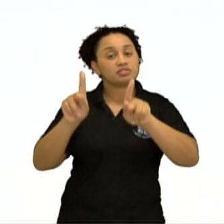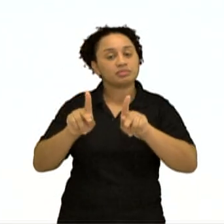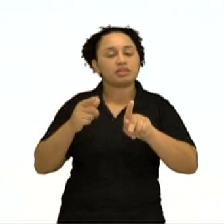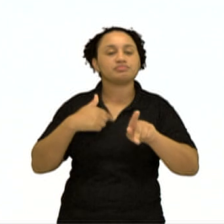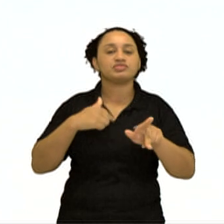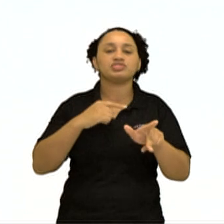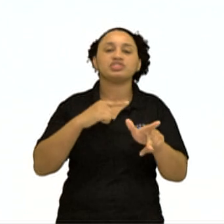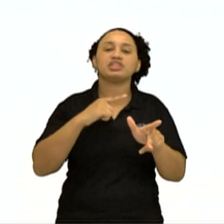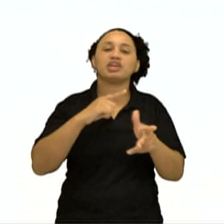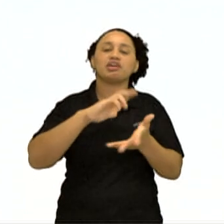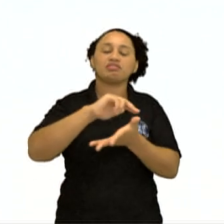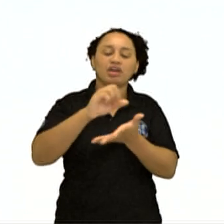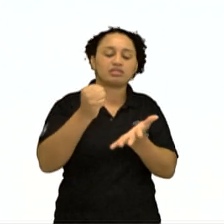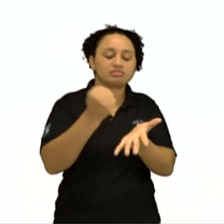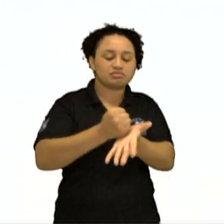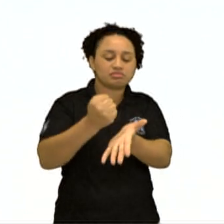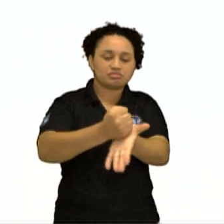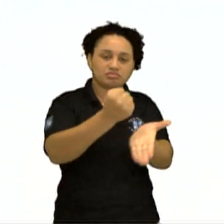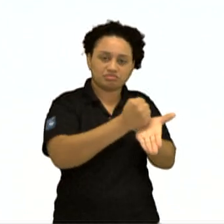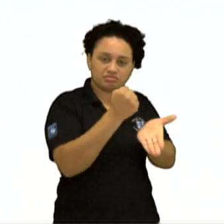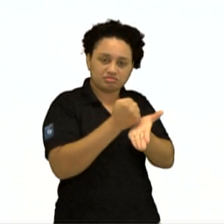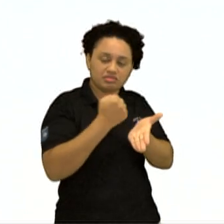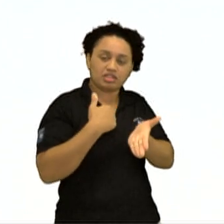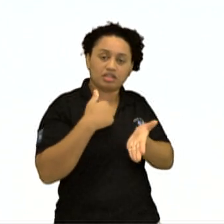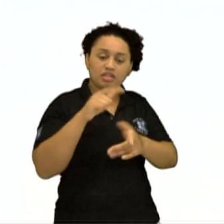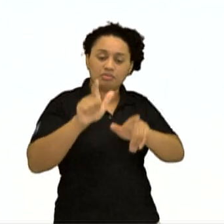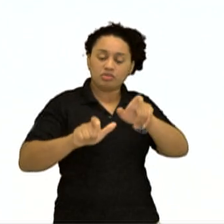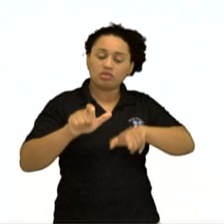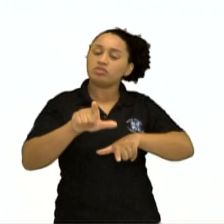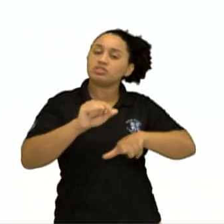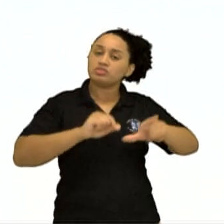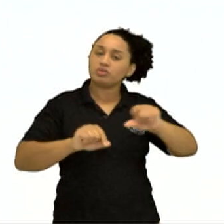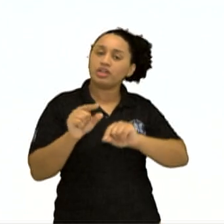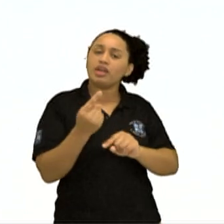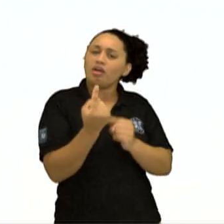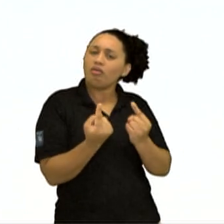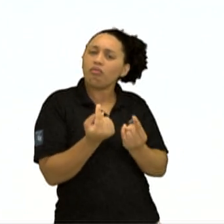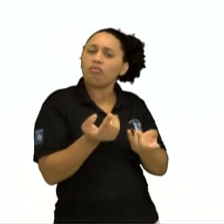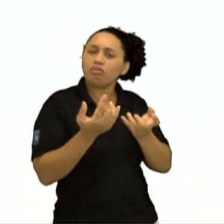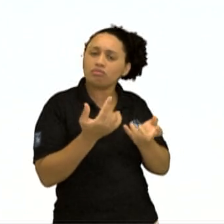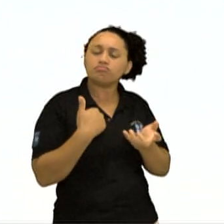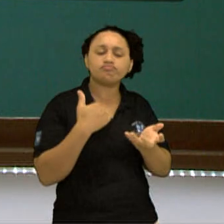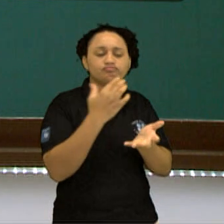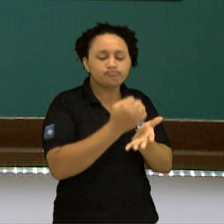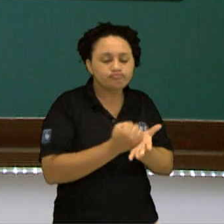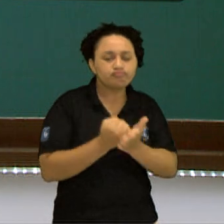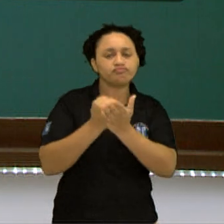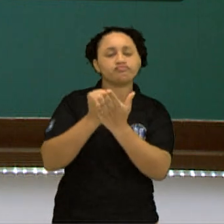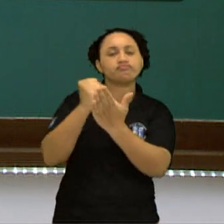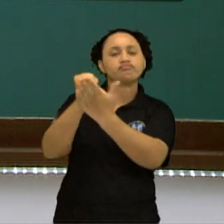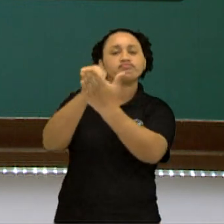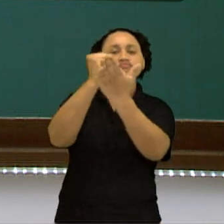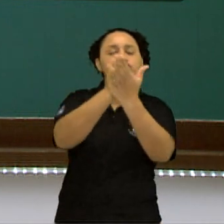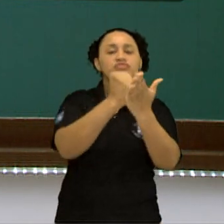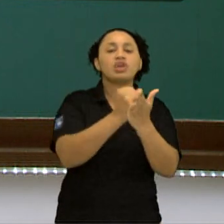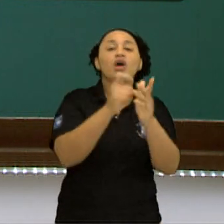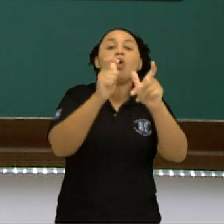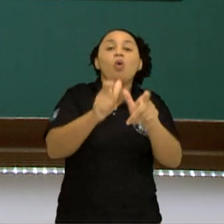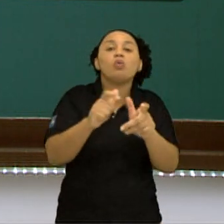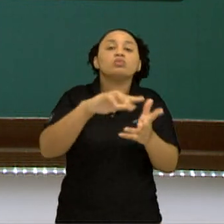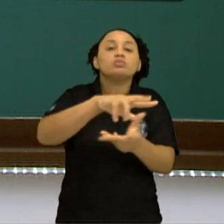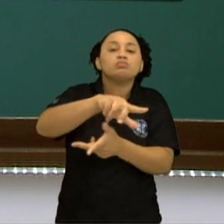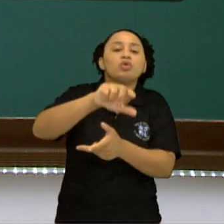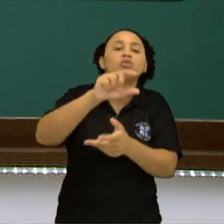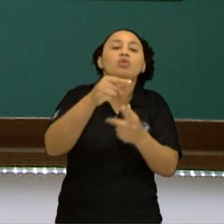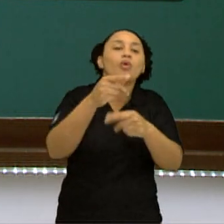carimbos para os espectadores que deveriam carimbar os locais do mundo por